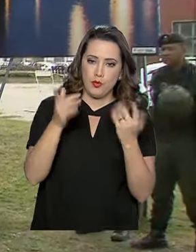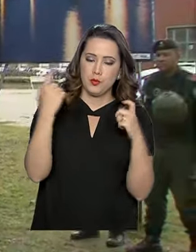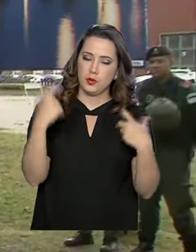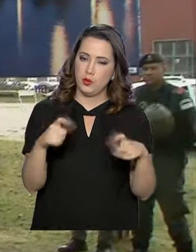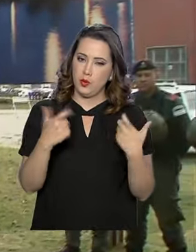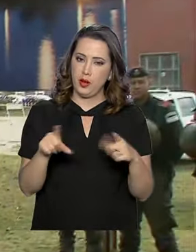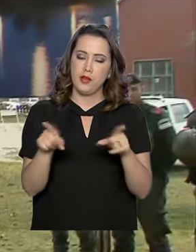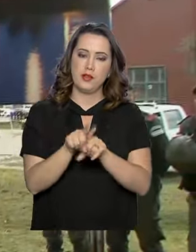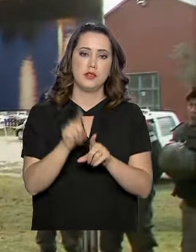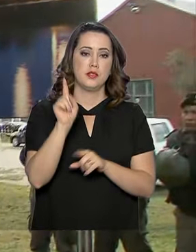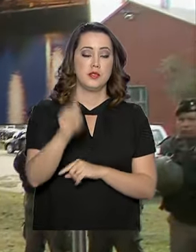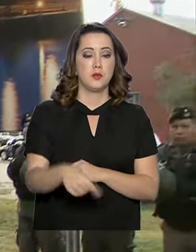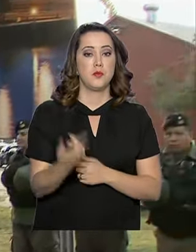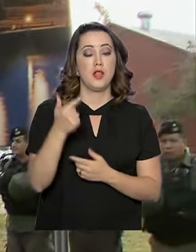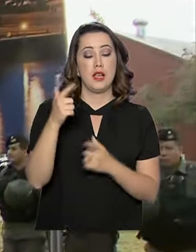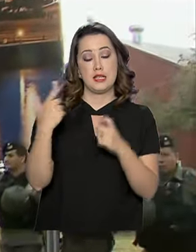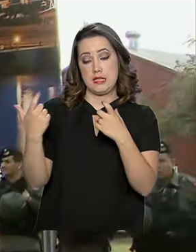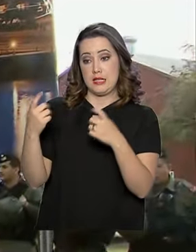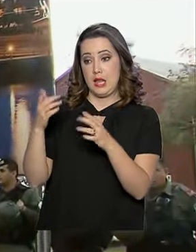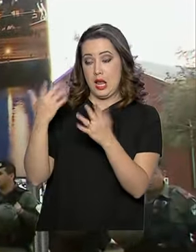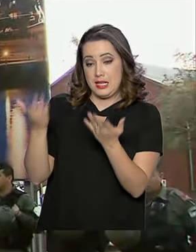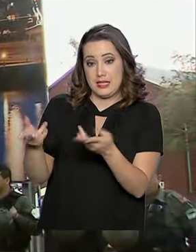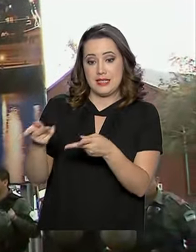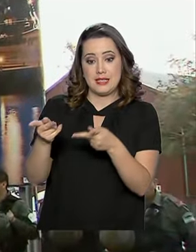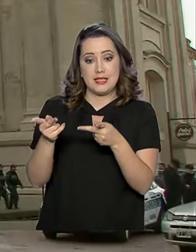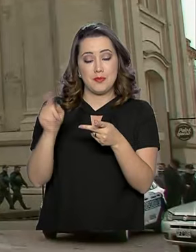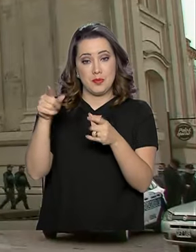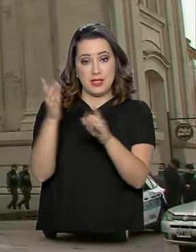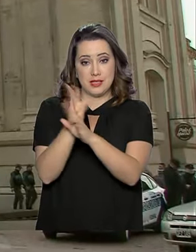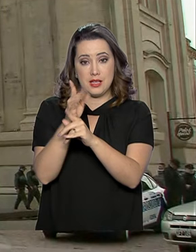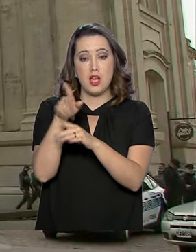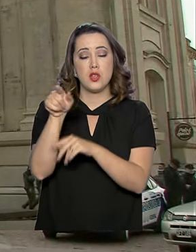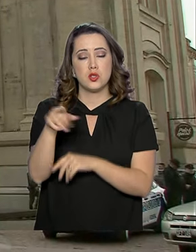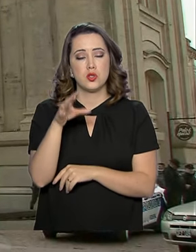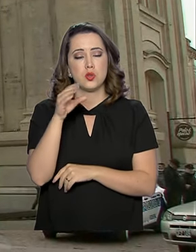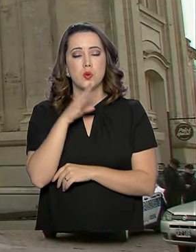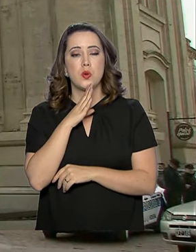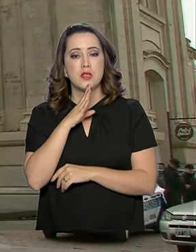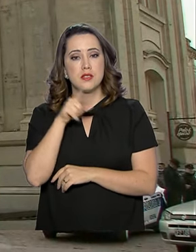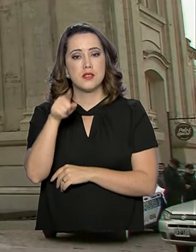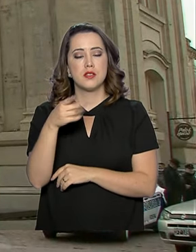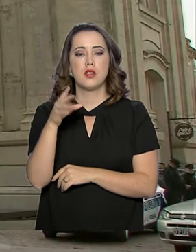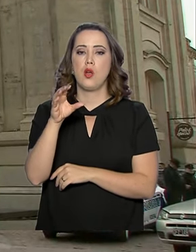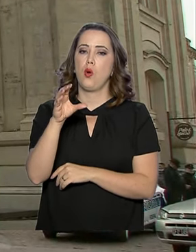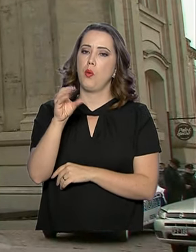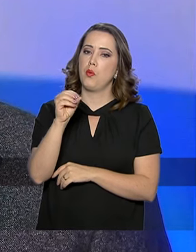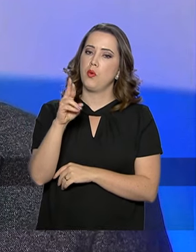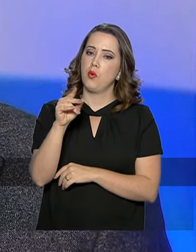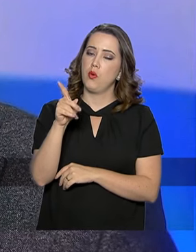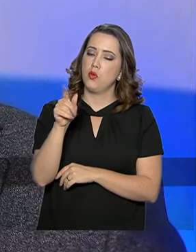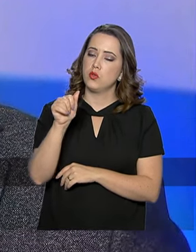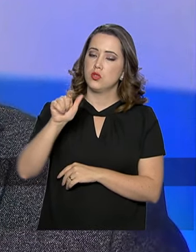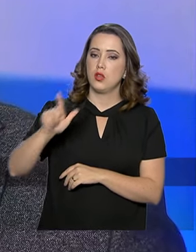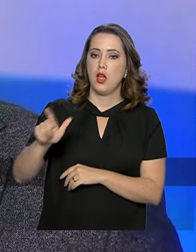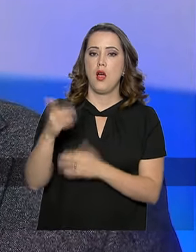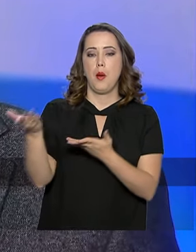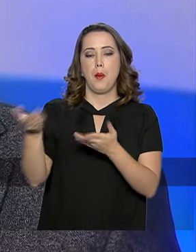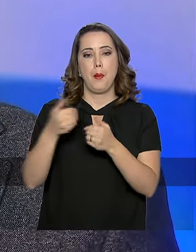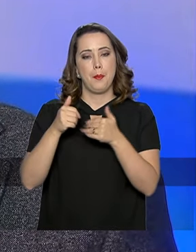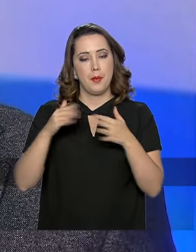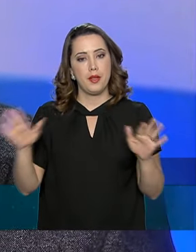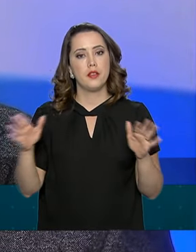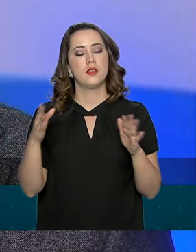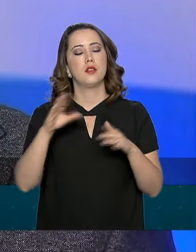cidade, conhecida como Cordial, pela hospitalidade do povo, de portas abertas para o Mercosul. Está preparado com a